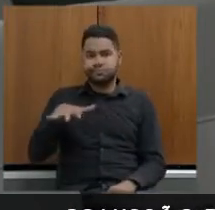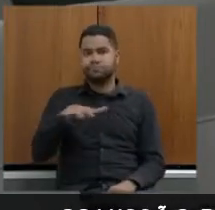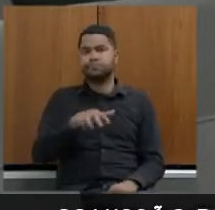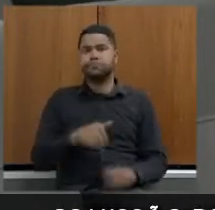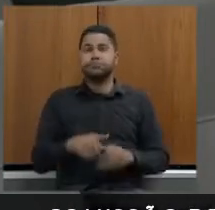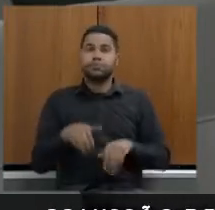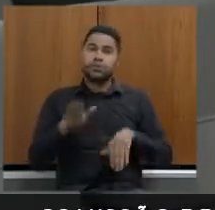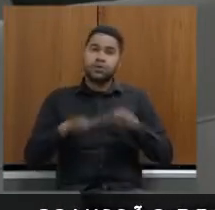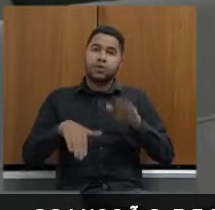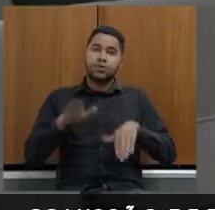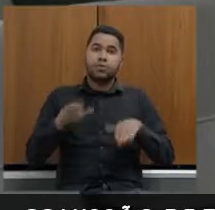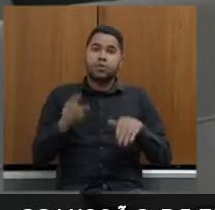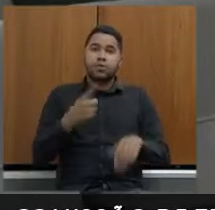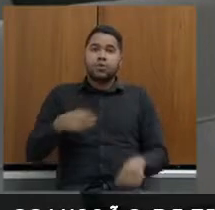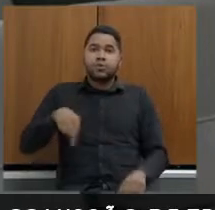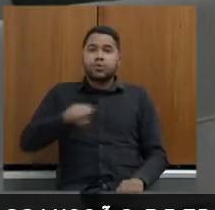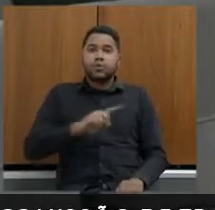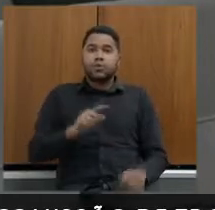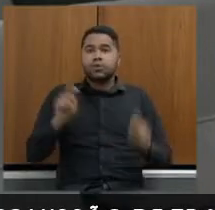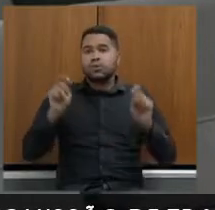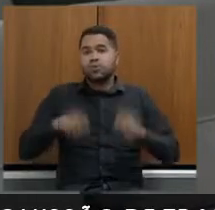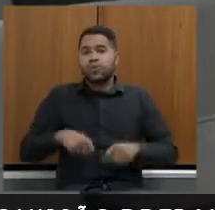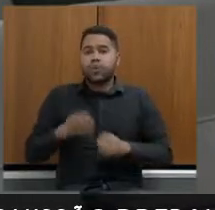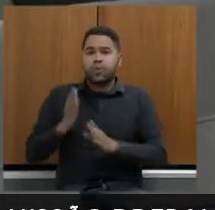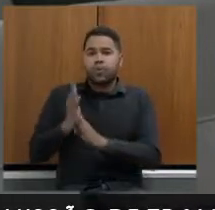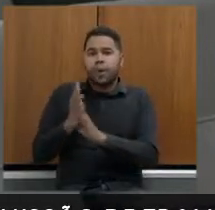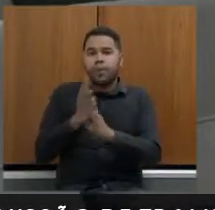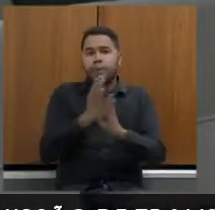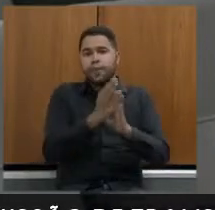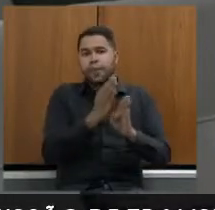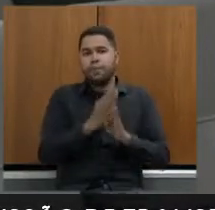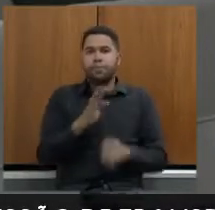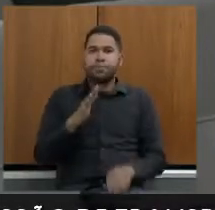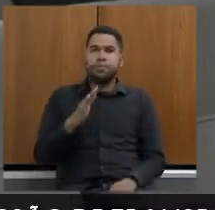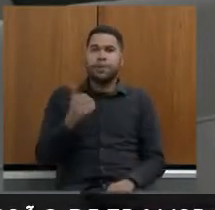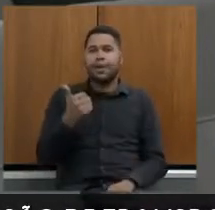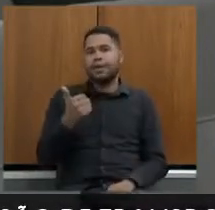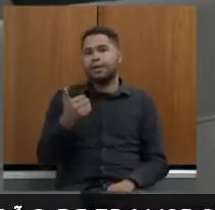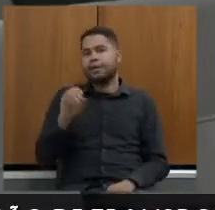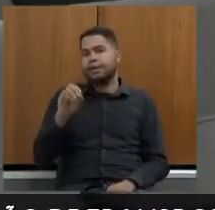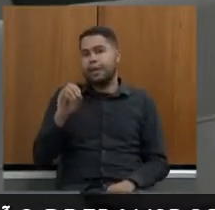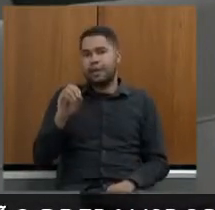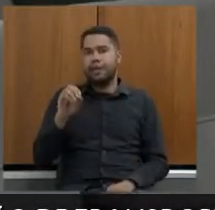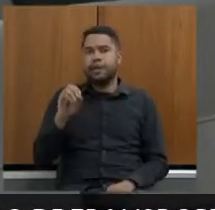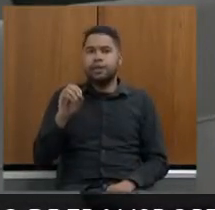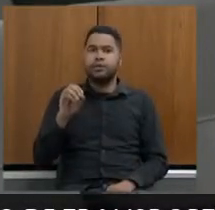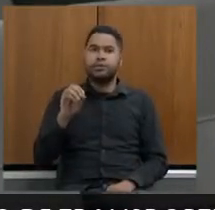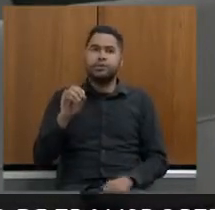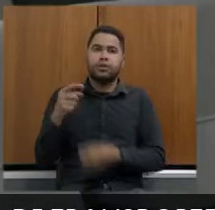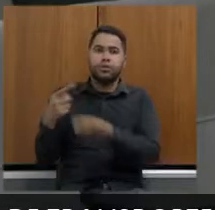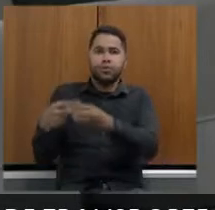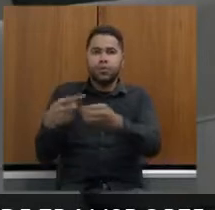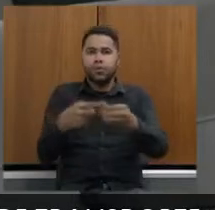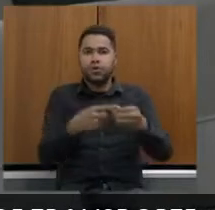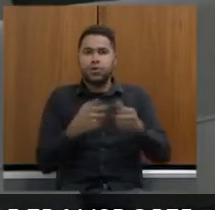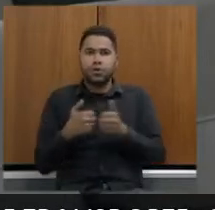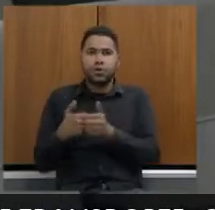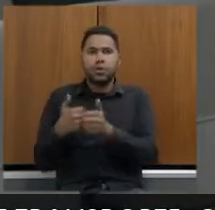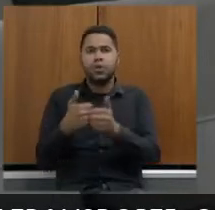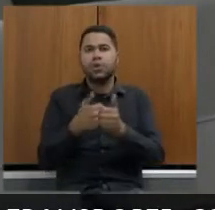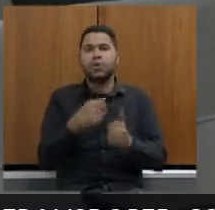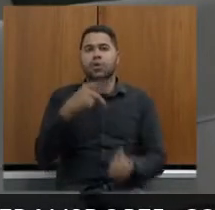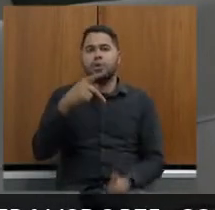talvez ali se pudéssemos identificar em torno de uns dez municípios muito próximos cita aí